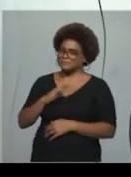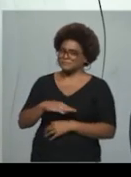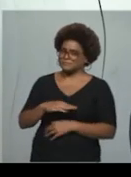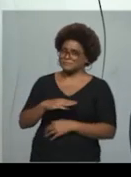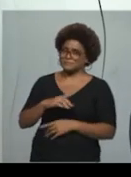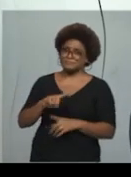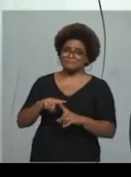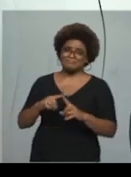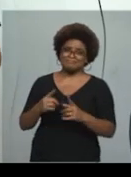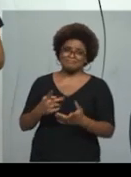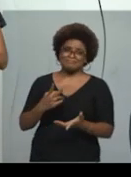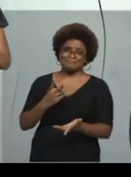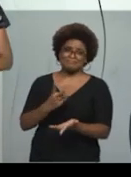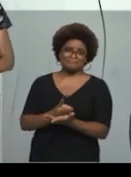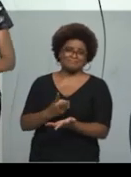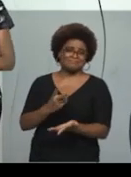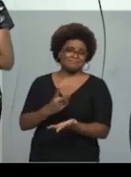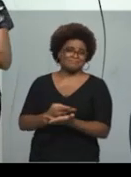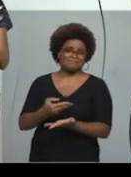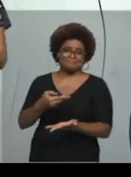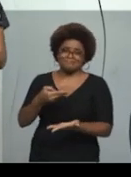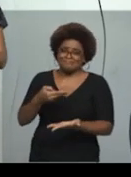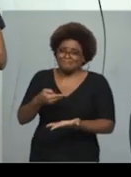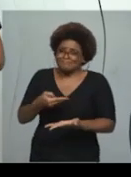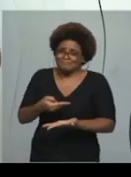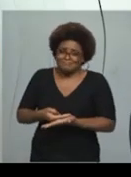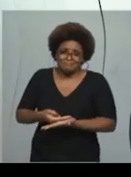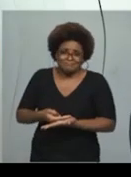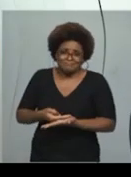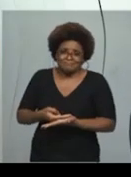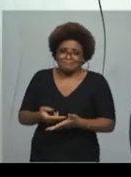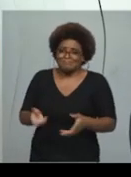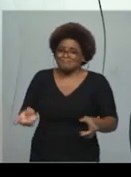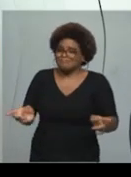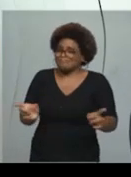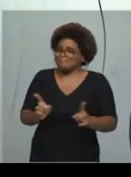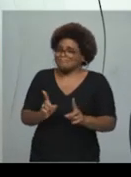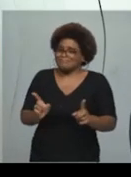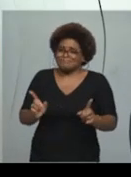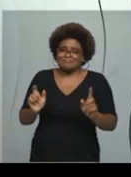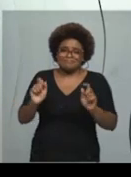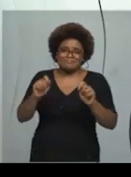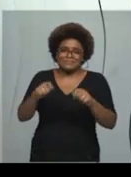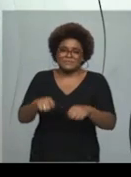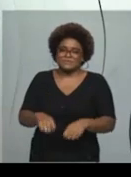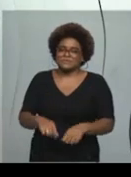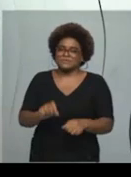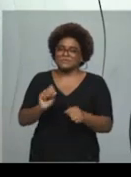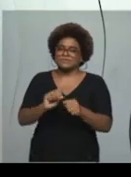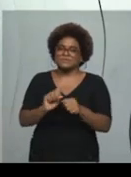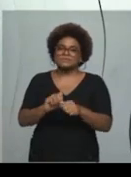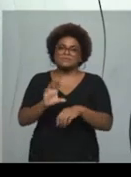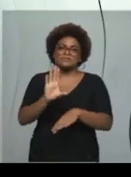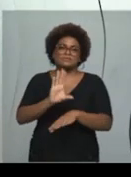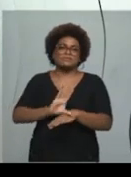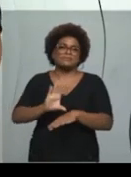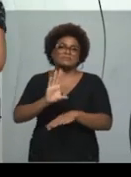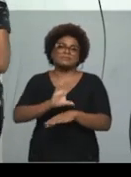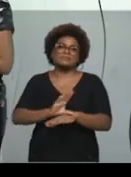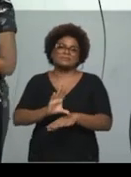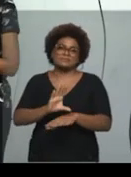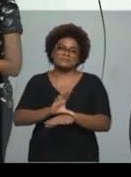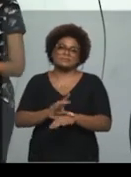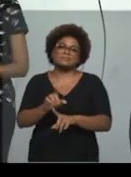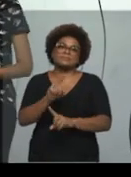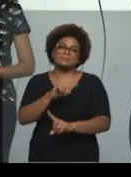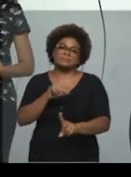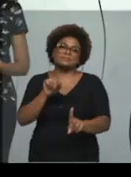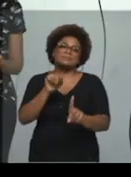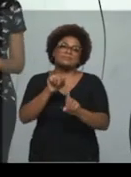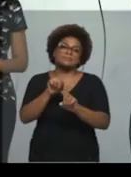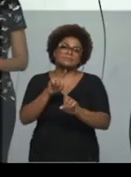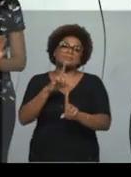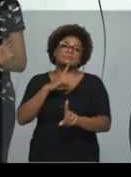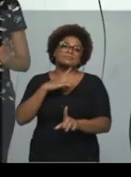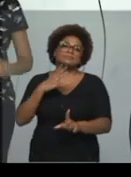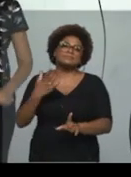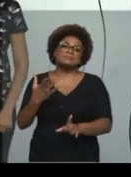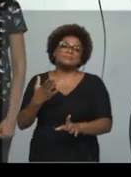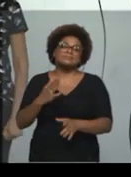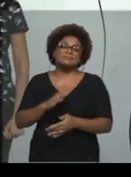conseguiu fazer o curso que ele pretendia. E acabou aí,